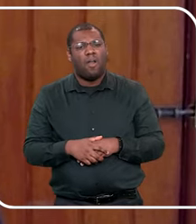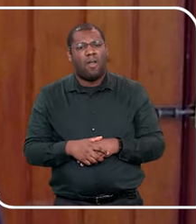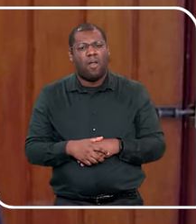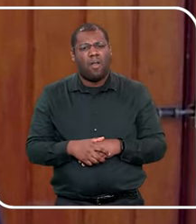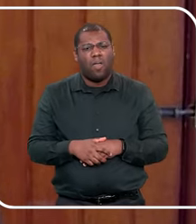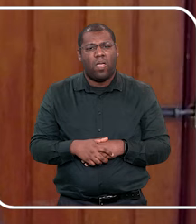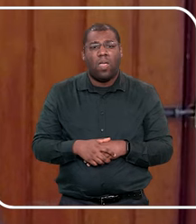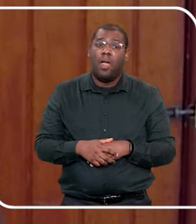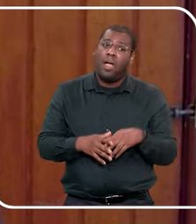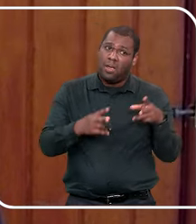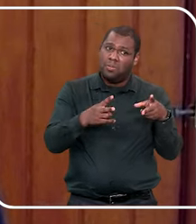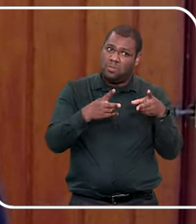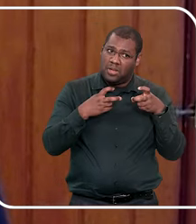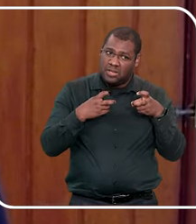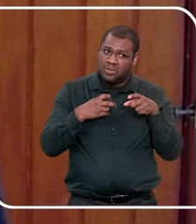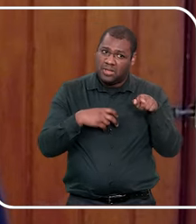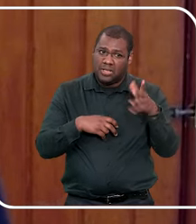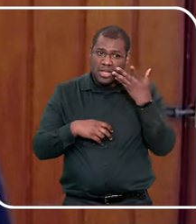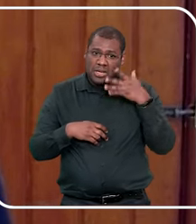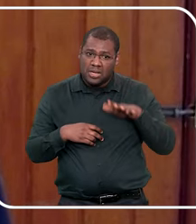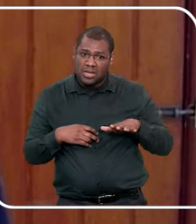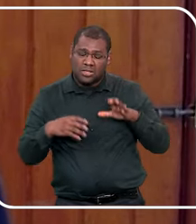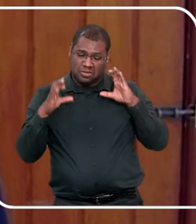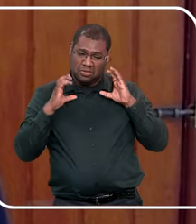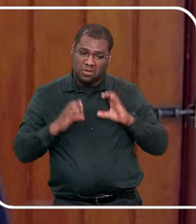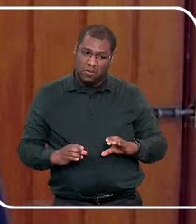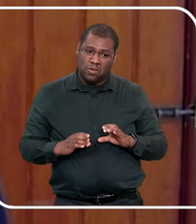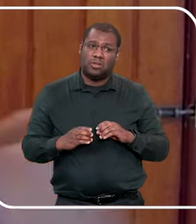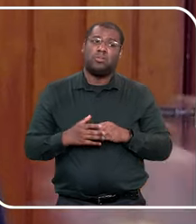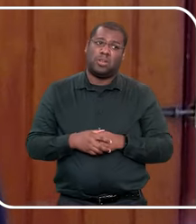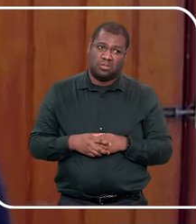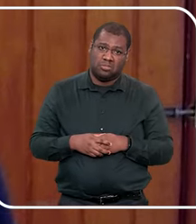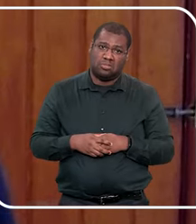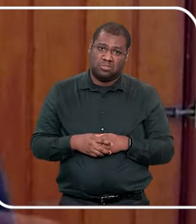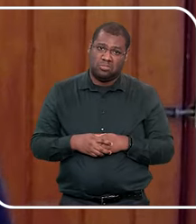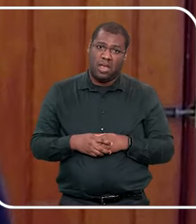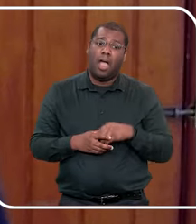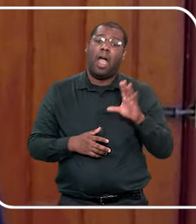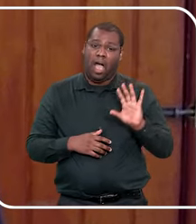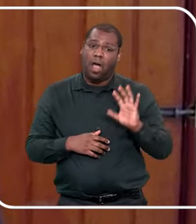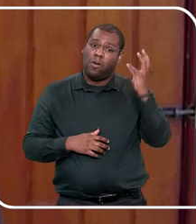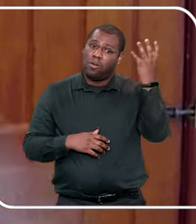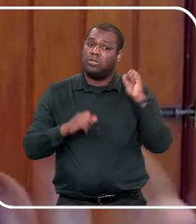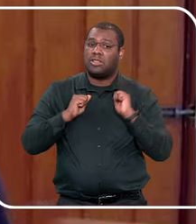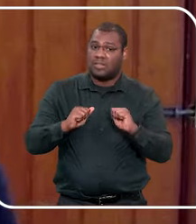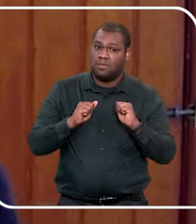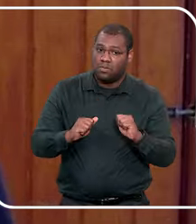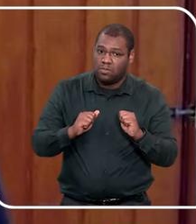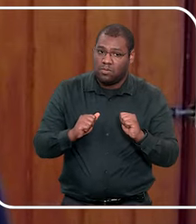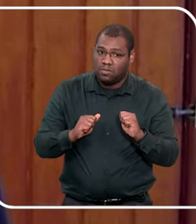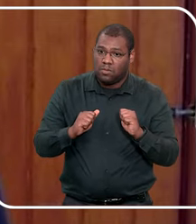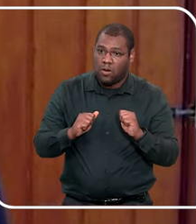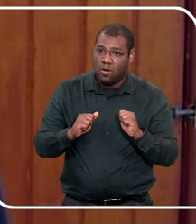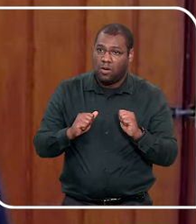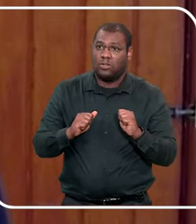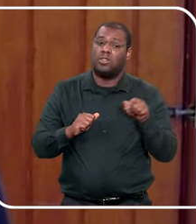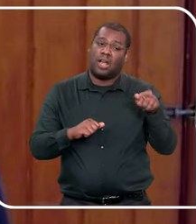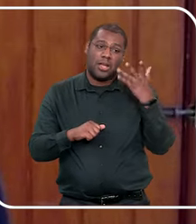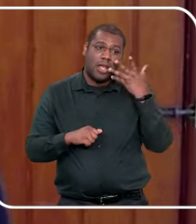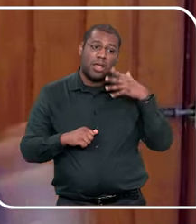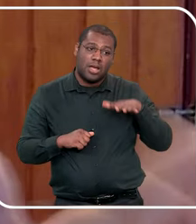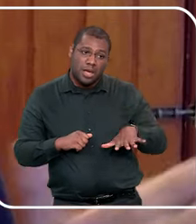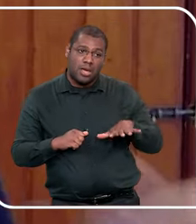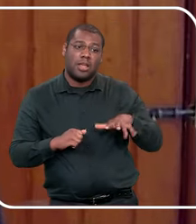perceber que a criança tá assim, pode ser um sinal de abuso, pode ser um sinal de um diagnóstico, de um trauma, a gente não